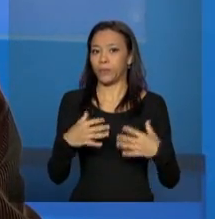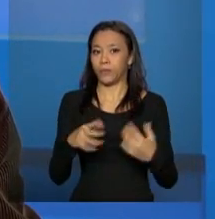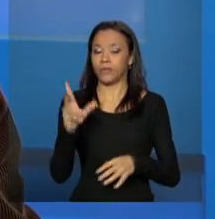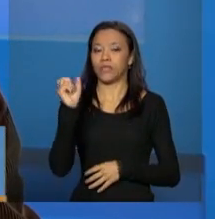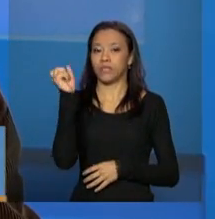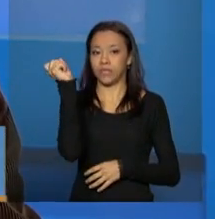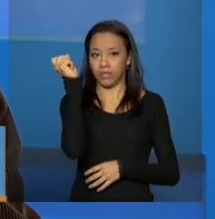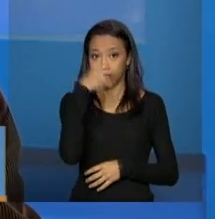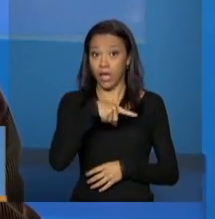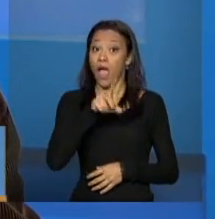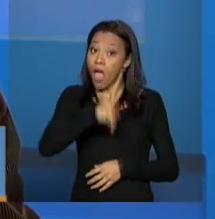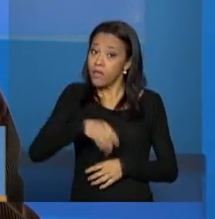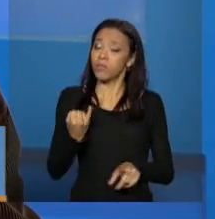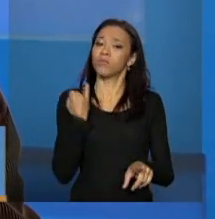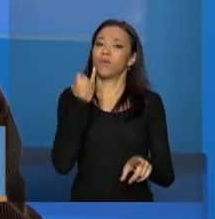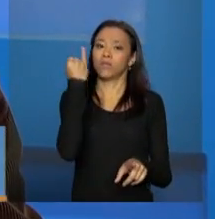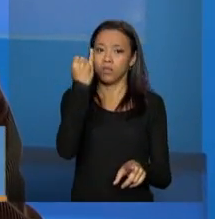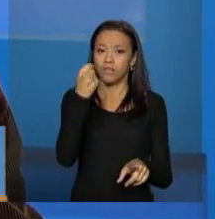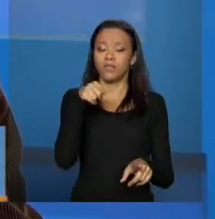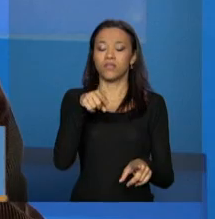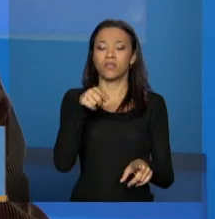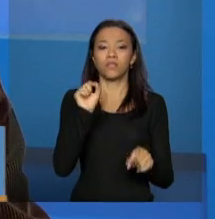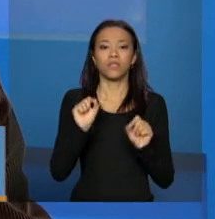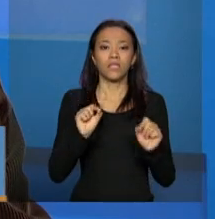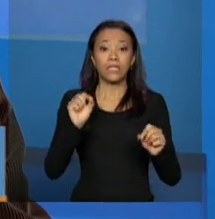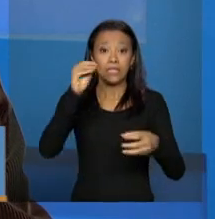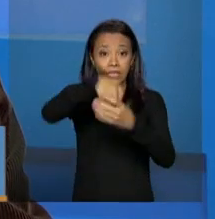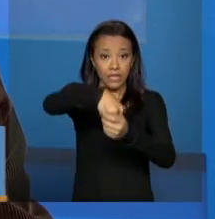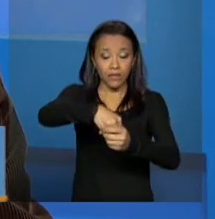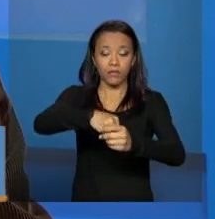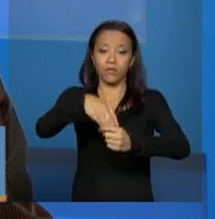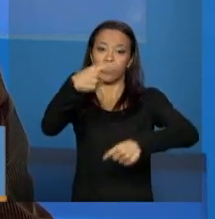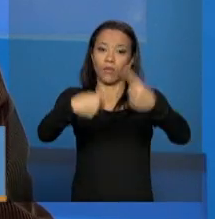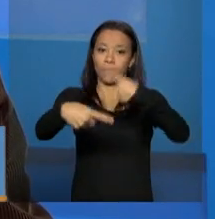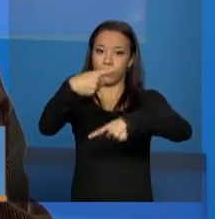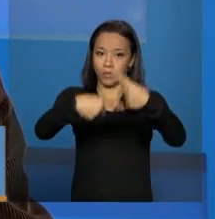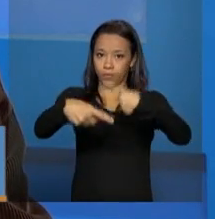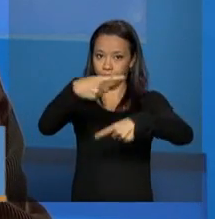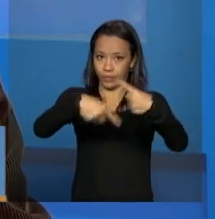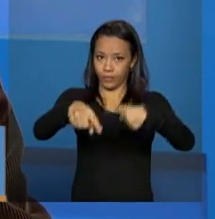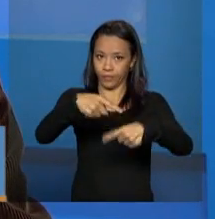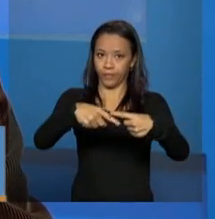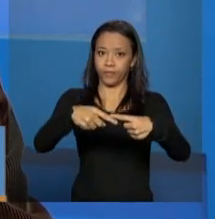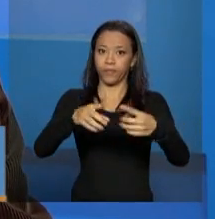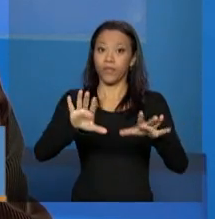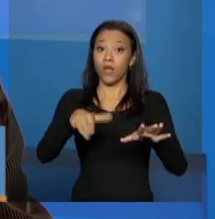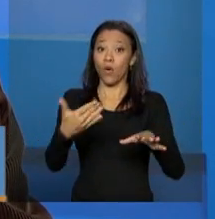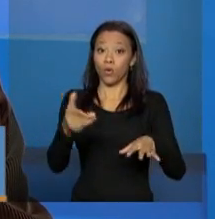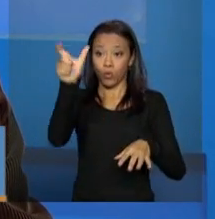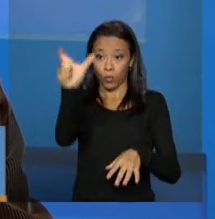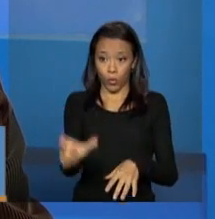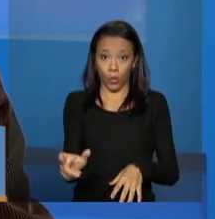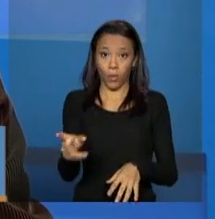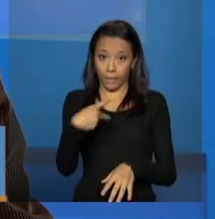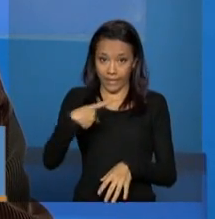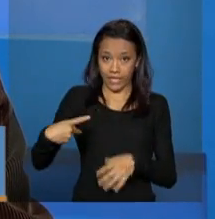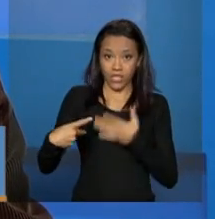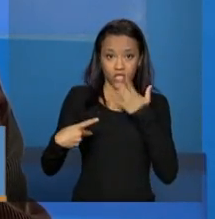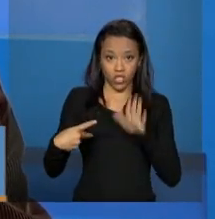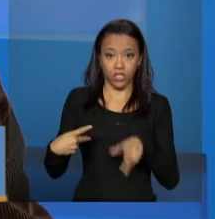caro? Ele é muito importante nesse processo da política pública. Porque, como o presidente Edivald estava dizendo aqui neste momento,